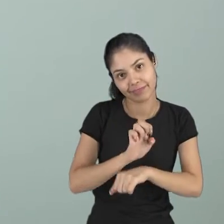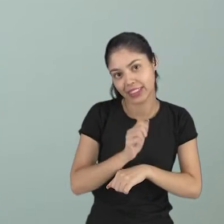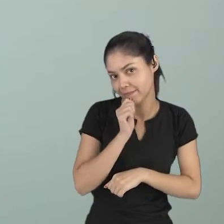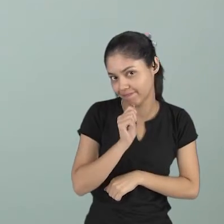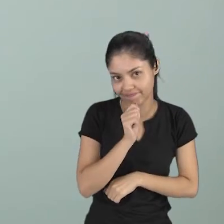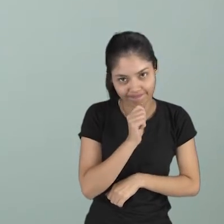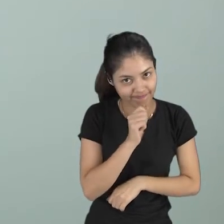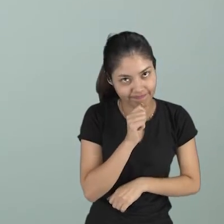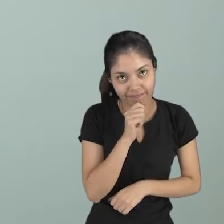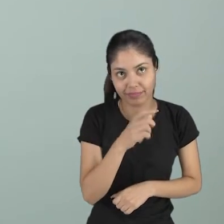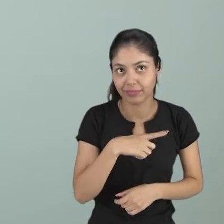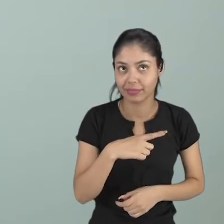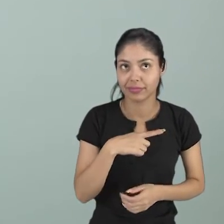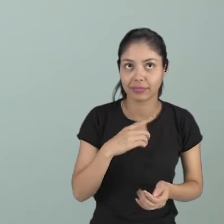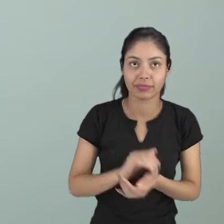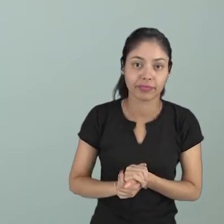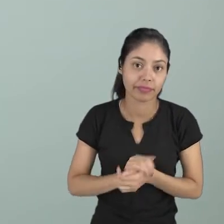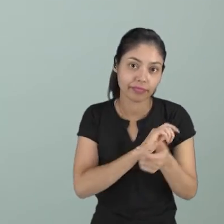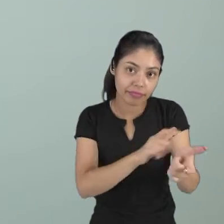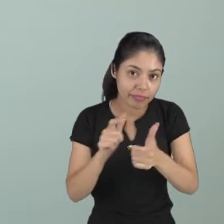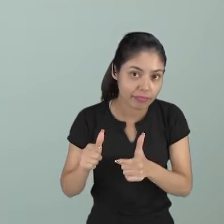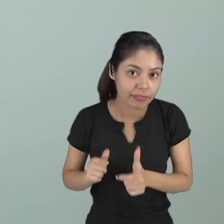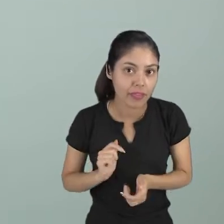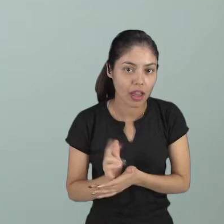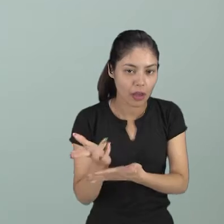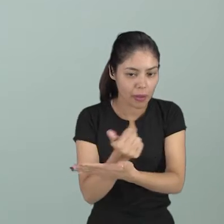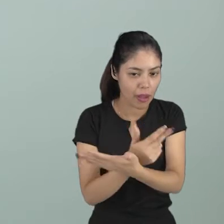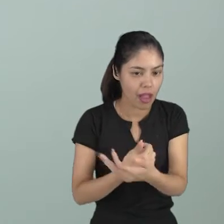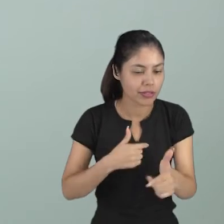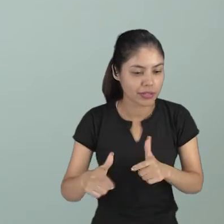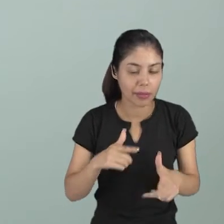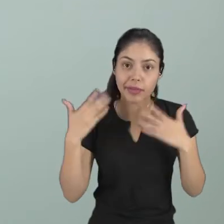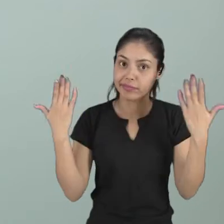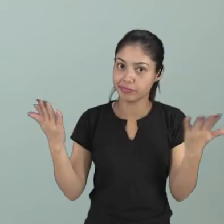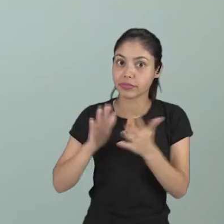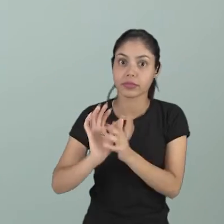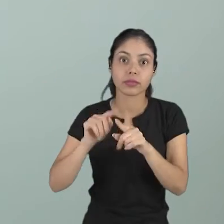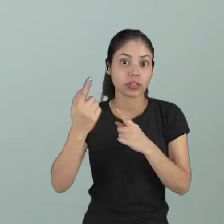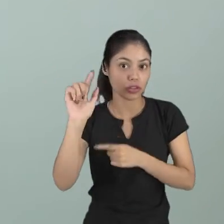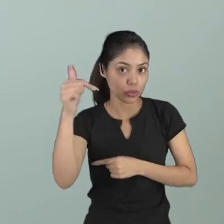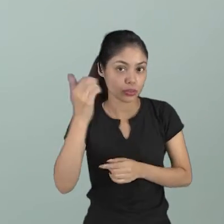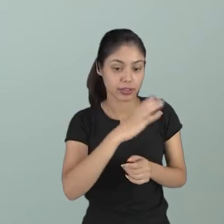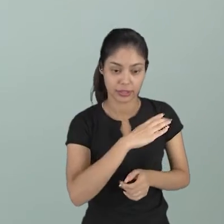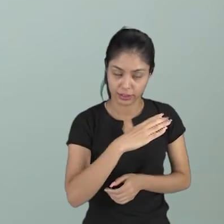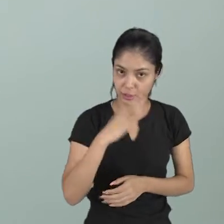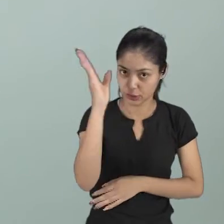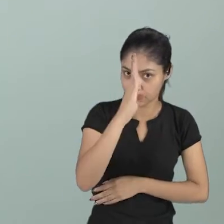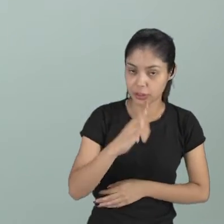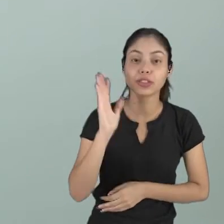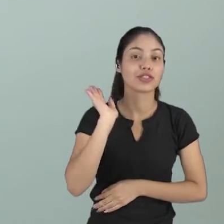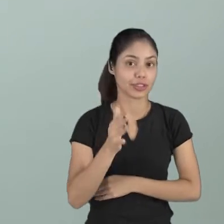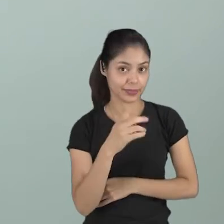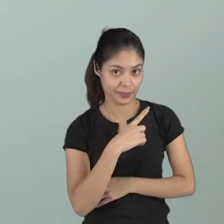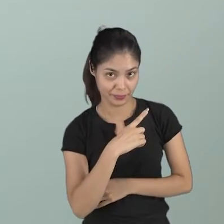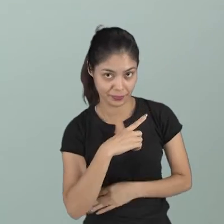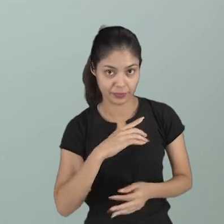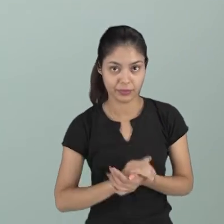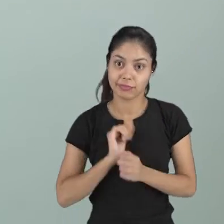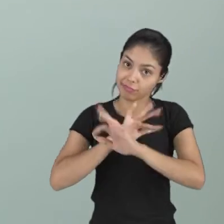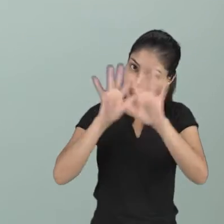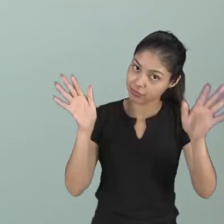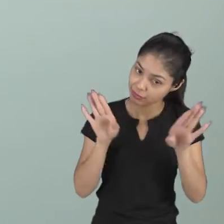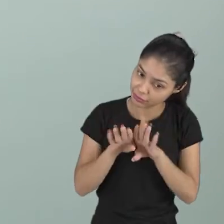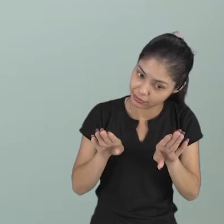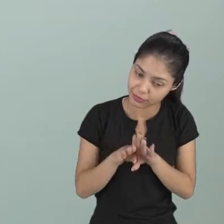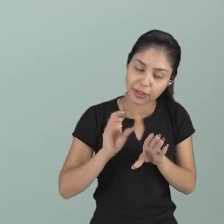temos uma galeria de arte que faça esse tipo de trabalho. Mas em outras cidades do Brasil, nós já temos. E claro que